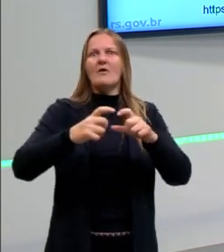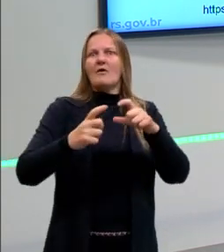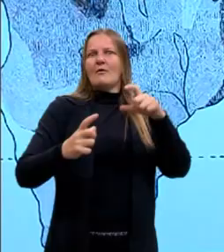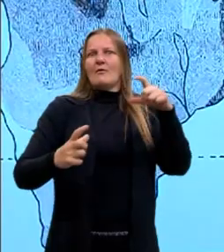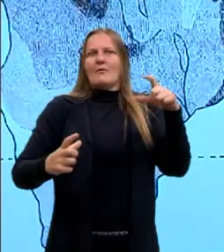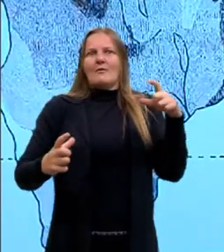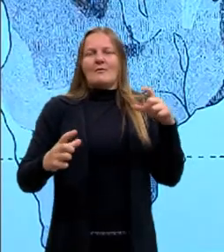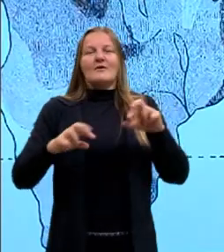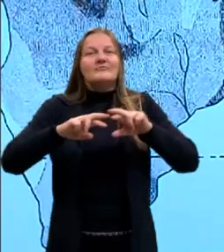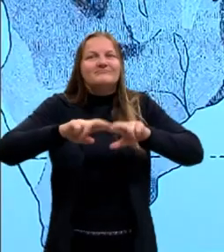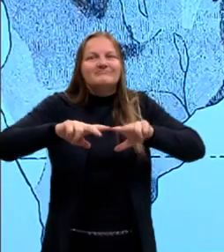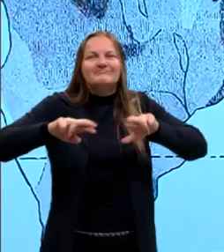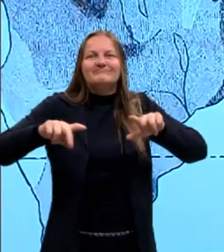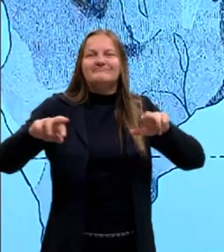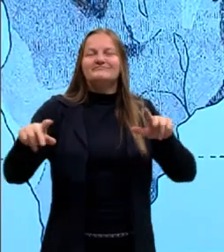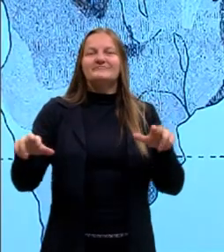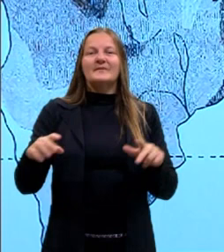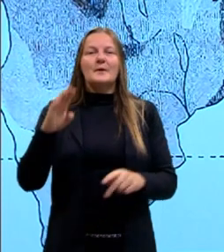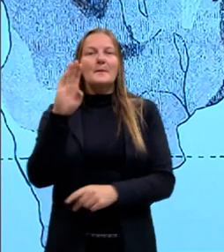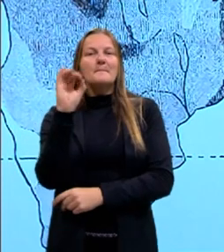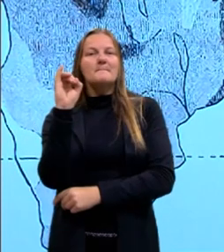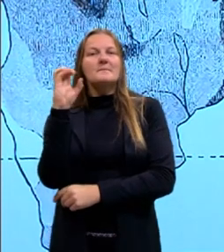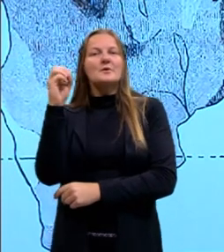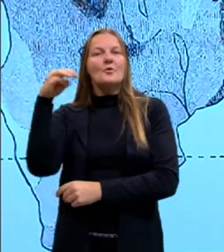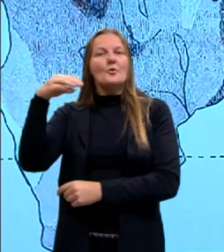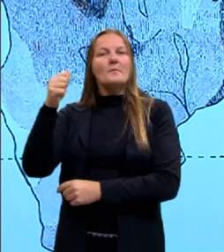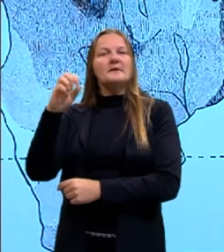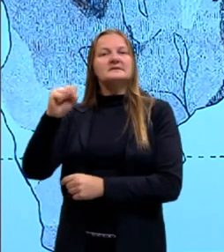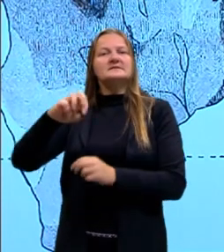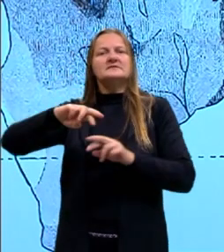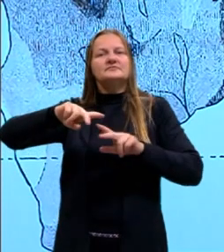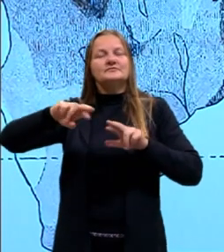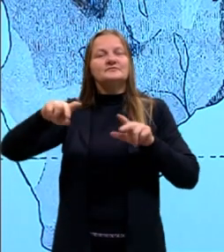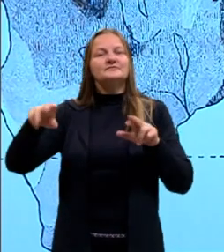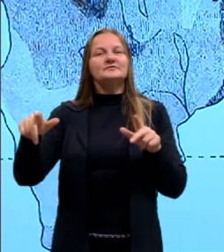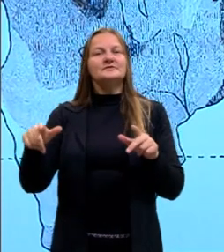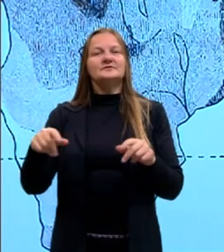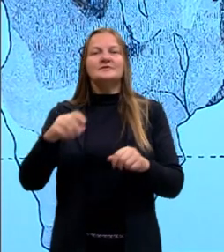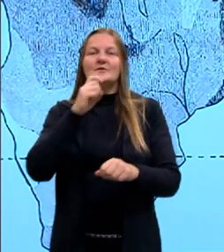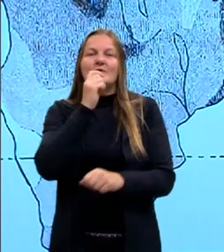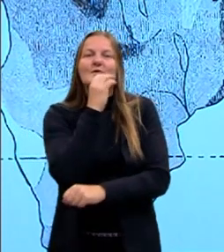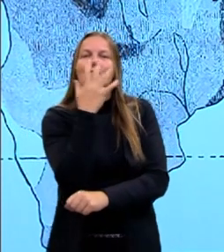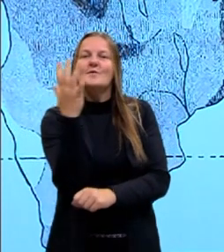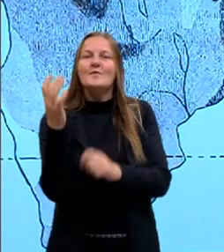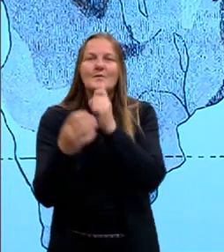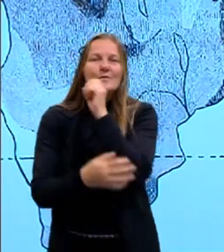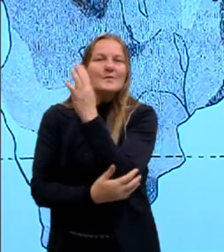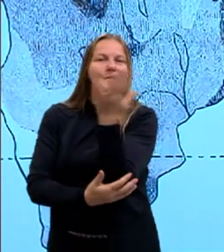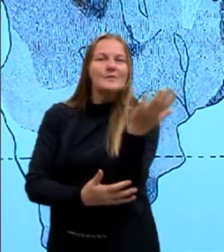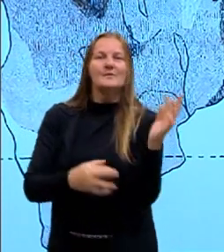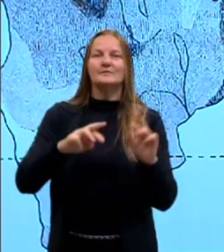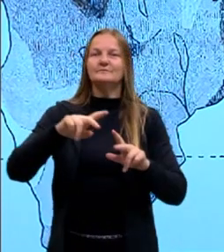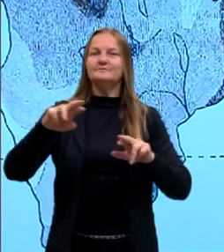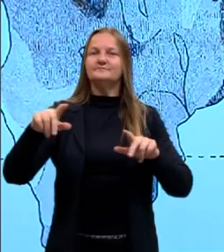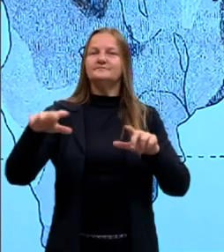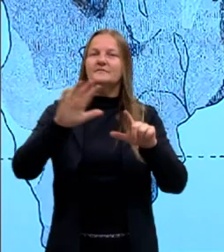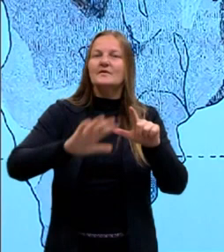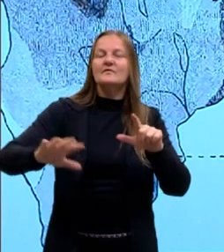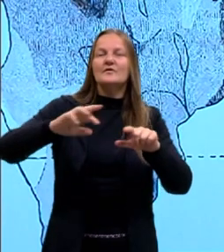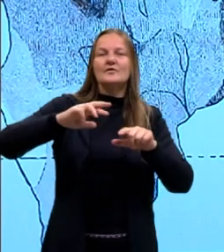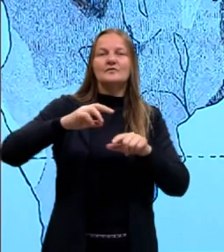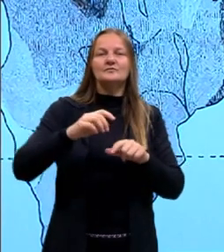ele tem uma diversidade muito grande de biomas, de meio ambientes. Aqui mostra um pouco essa diversidade da